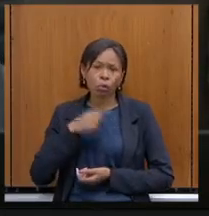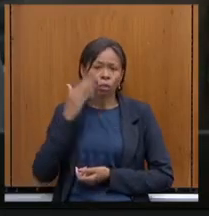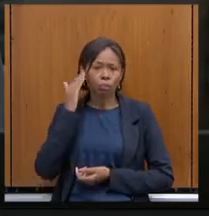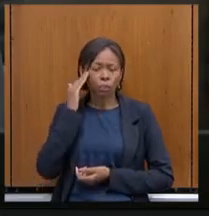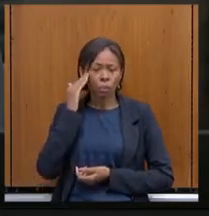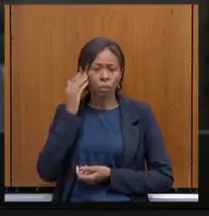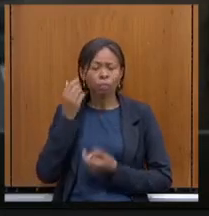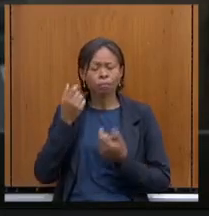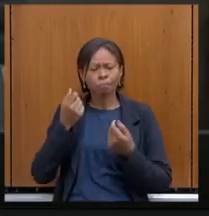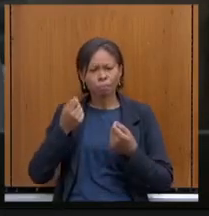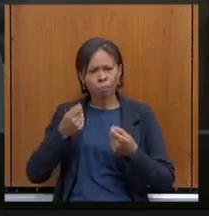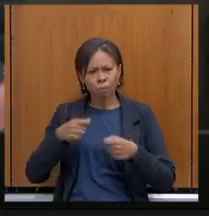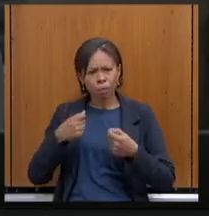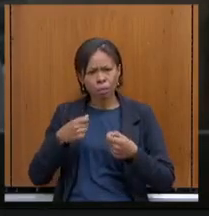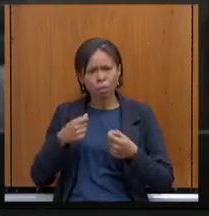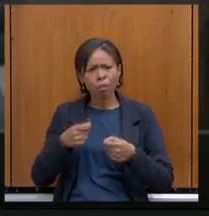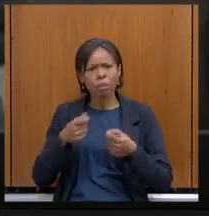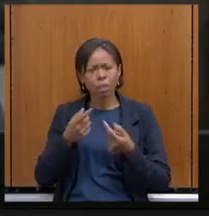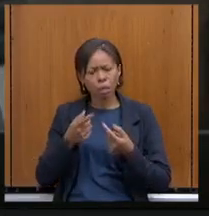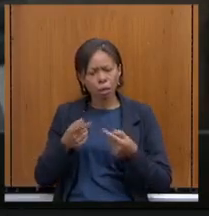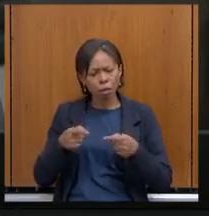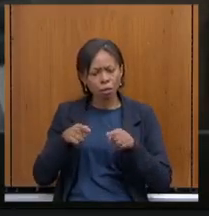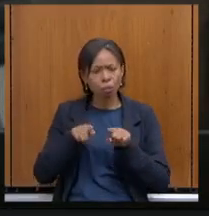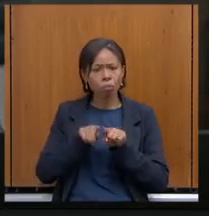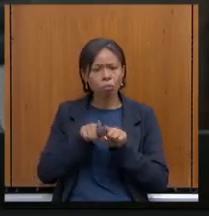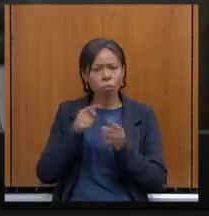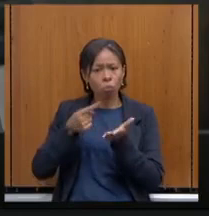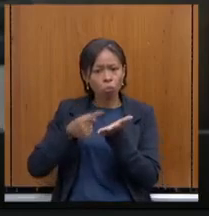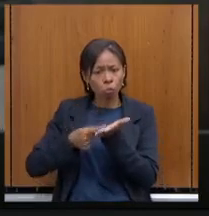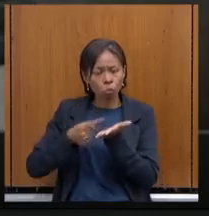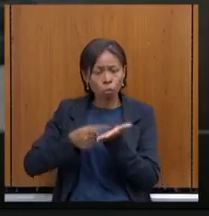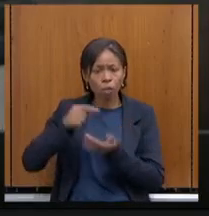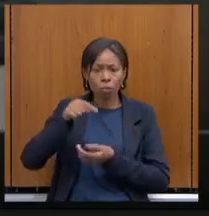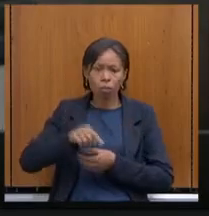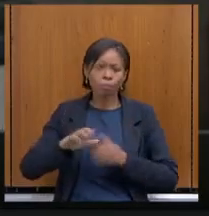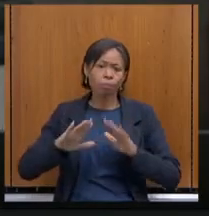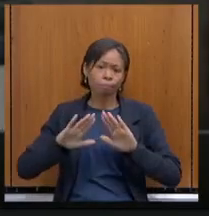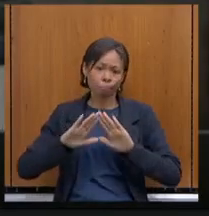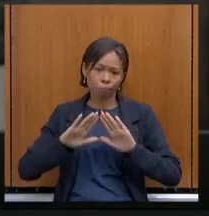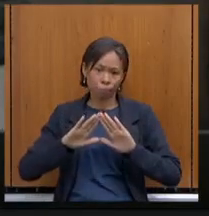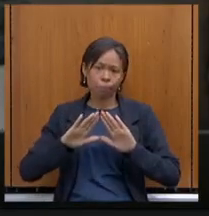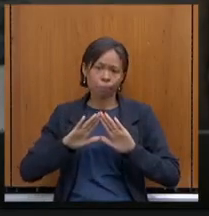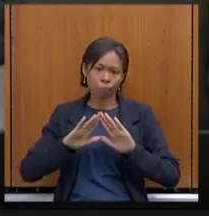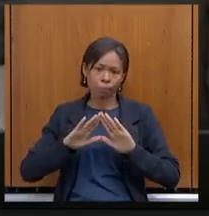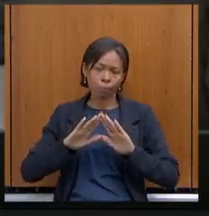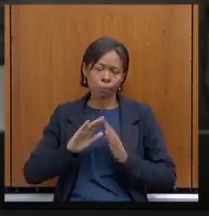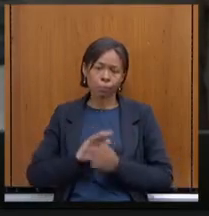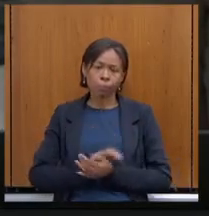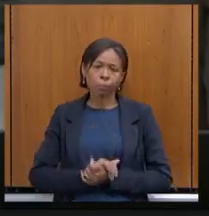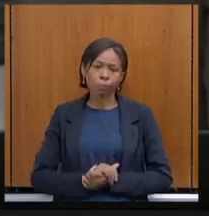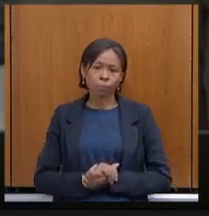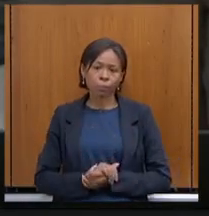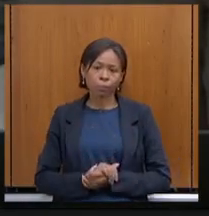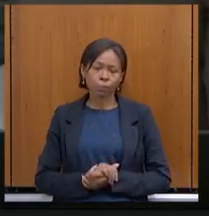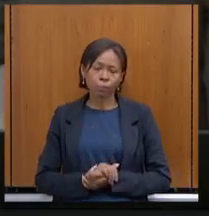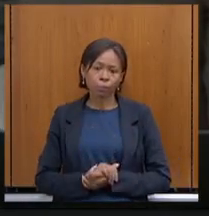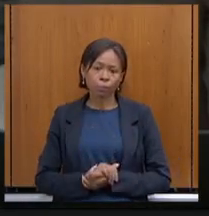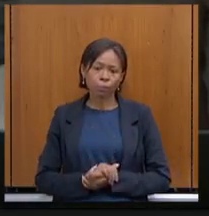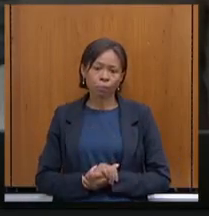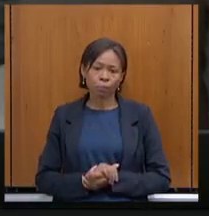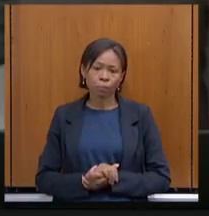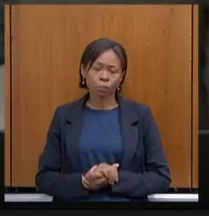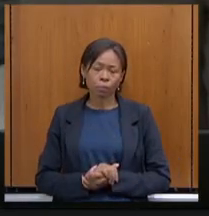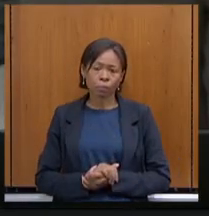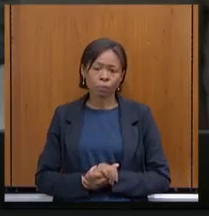com a Assembleia, né, para que nós tenhamos os, vamos dizer assim, os frutos para a população. Porque a Vossa Excelência